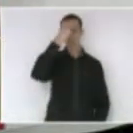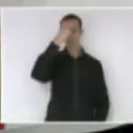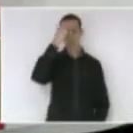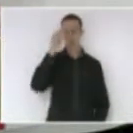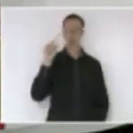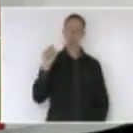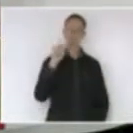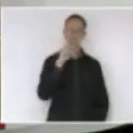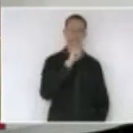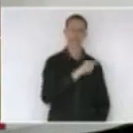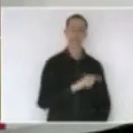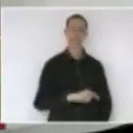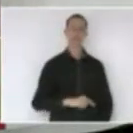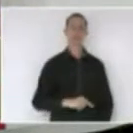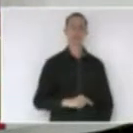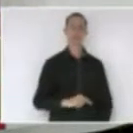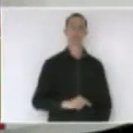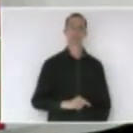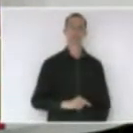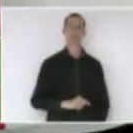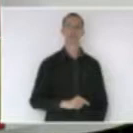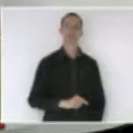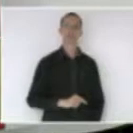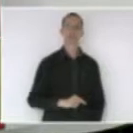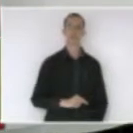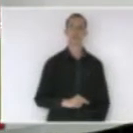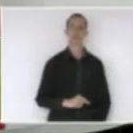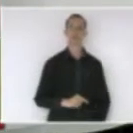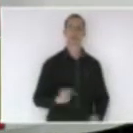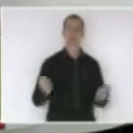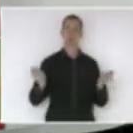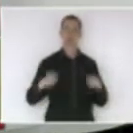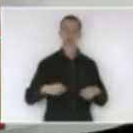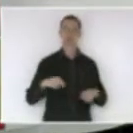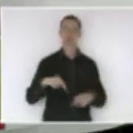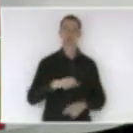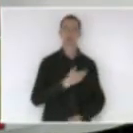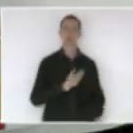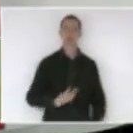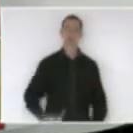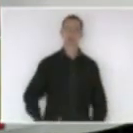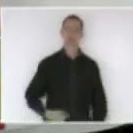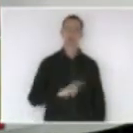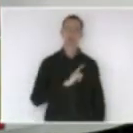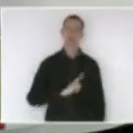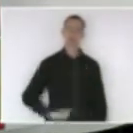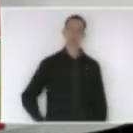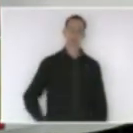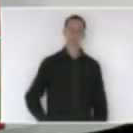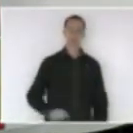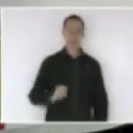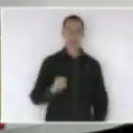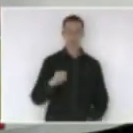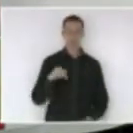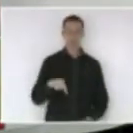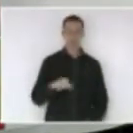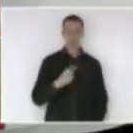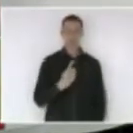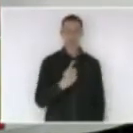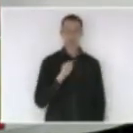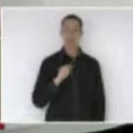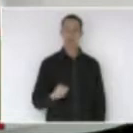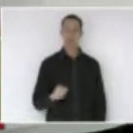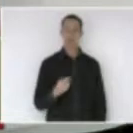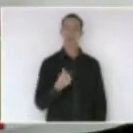que são legalmente habilitadas a funcionar no Estado, quando o Estado passa 1,64% e